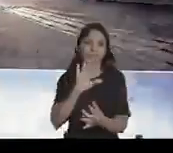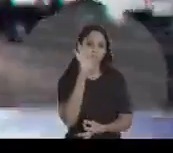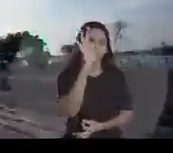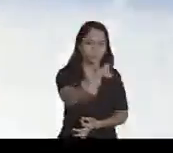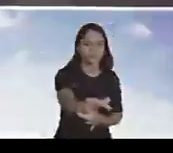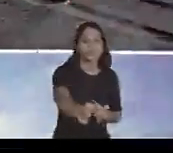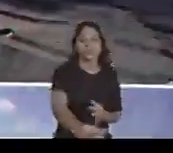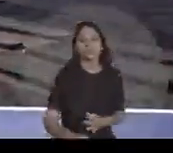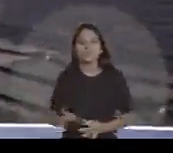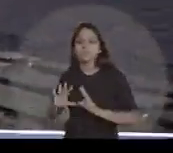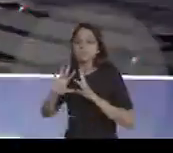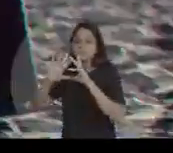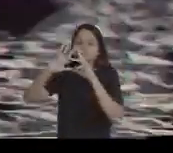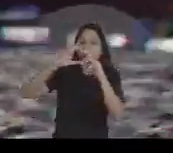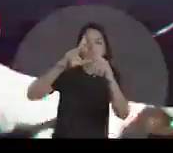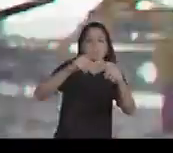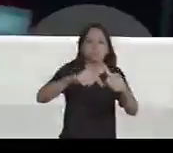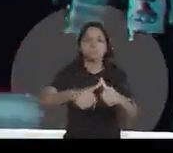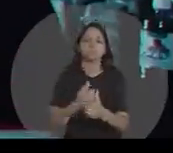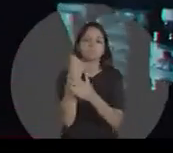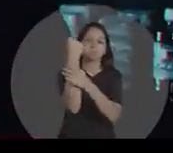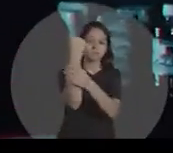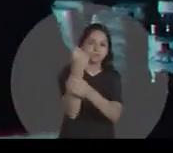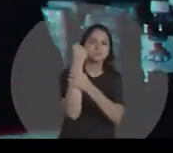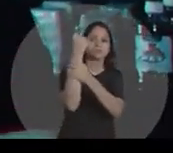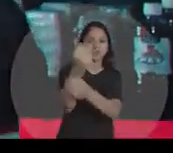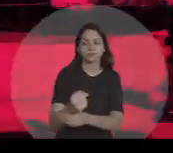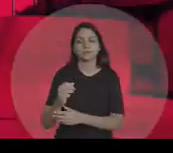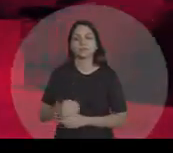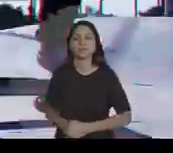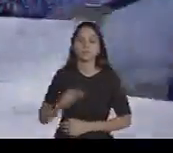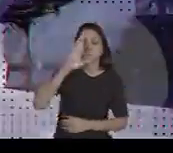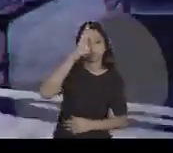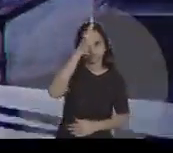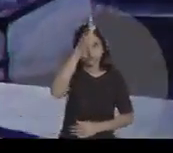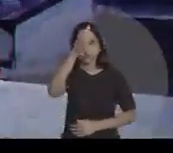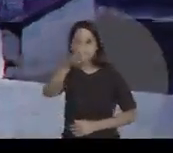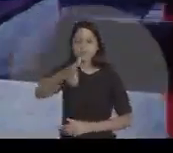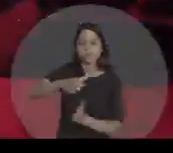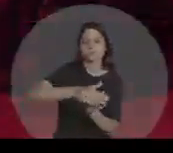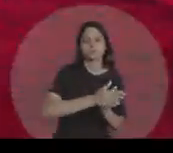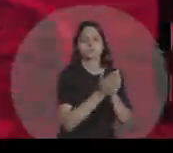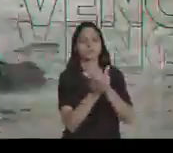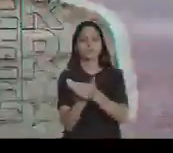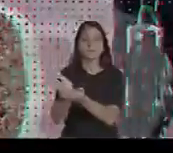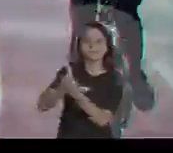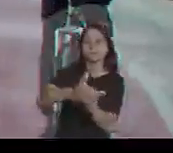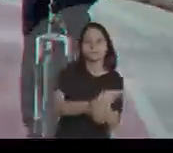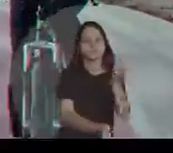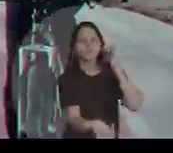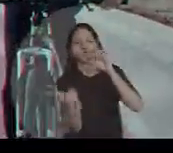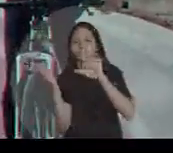futuro Levar todos ao porto seguro Vamos em frente